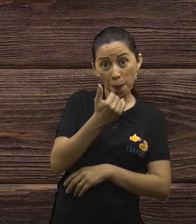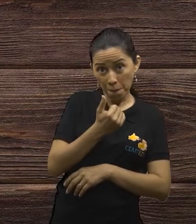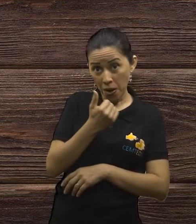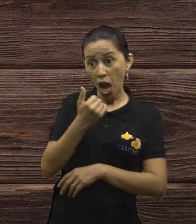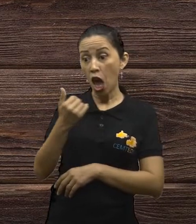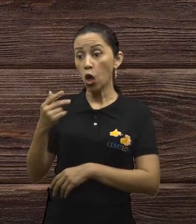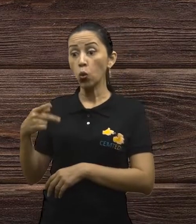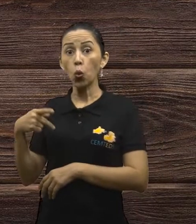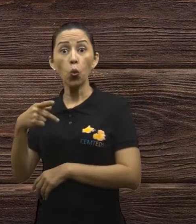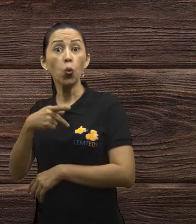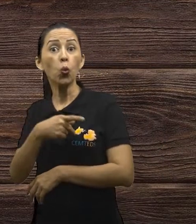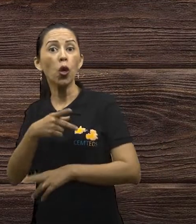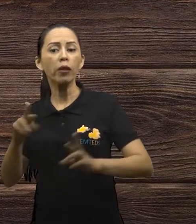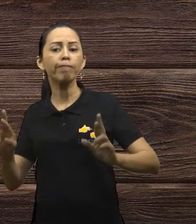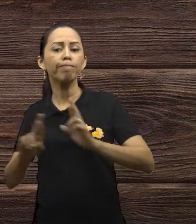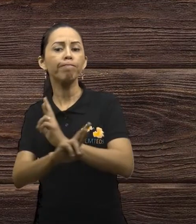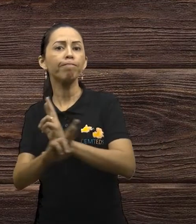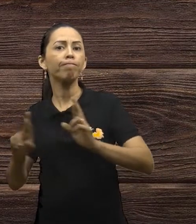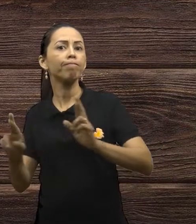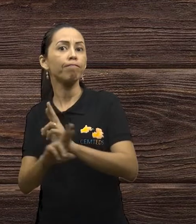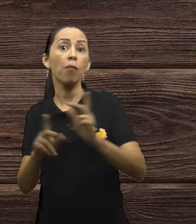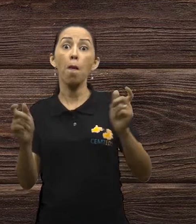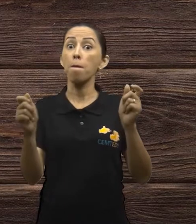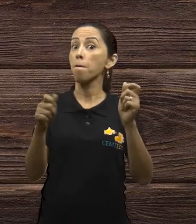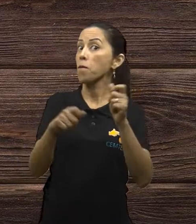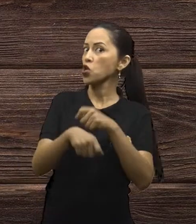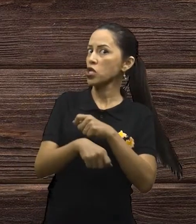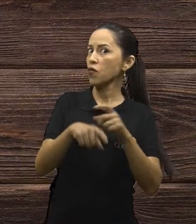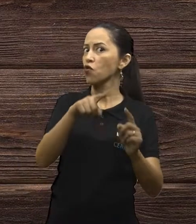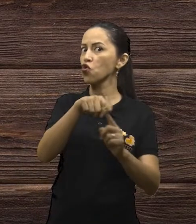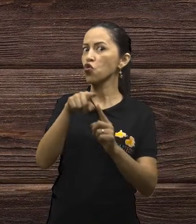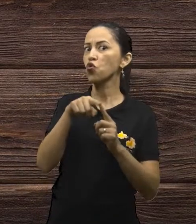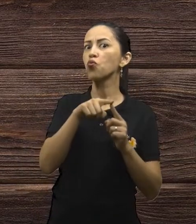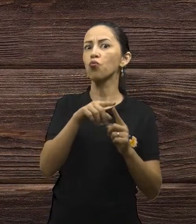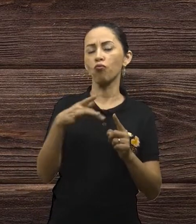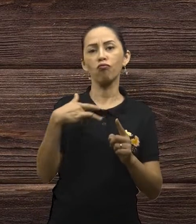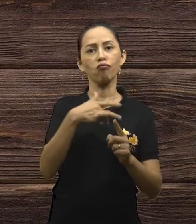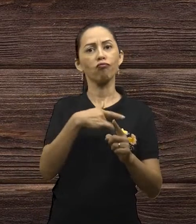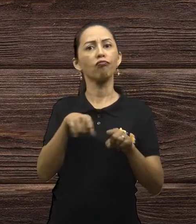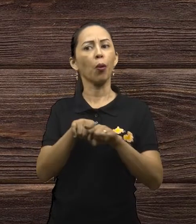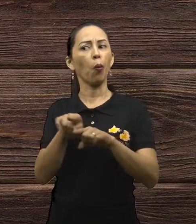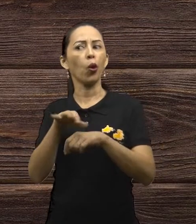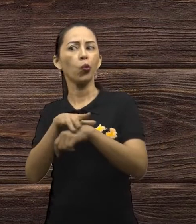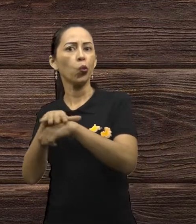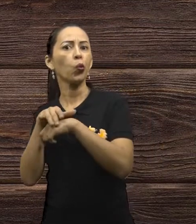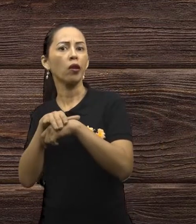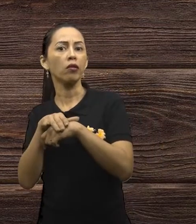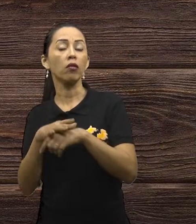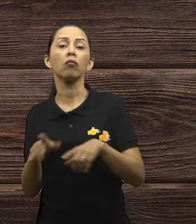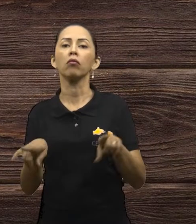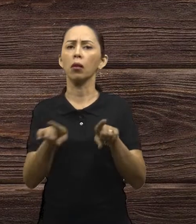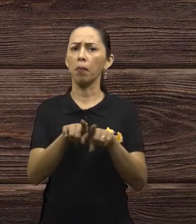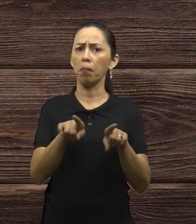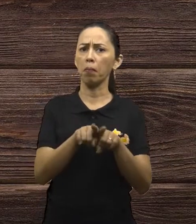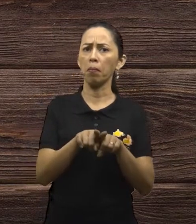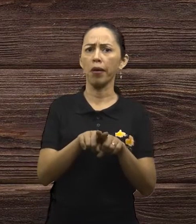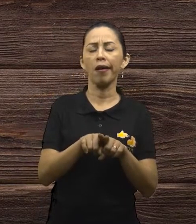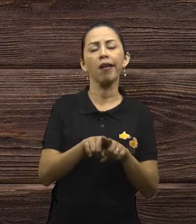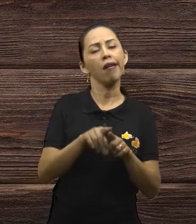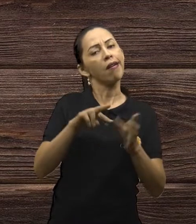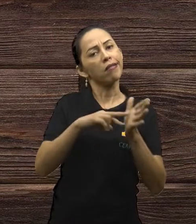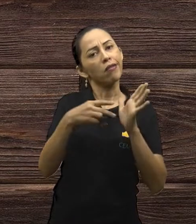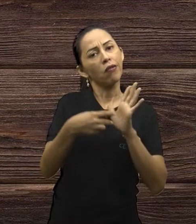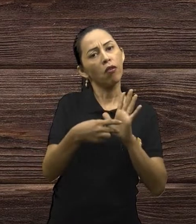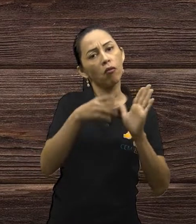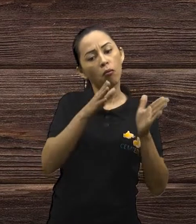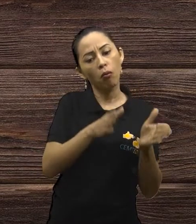e doença. Segundo, há o processo. Nesse caso, nutrição é um processo no